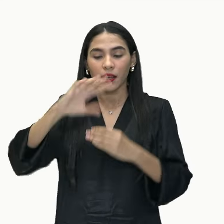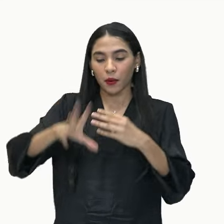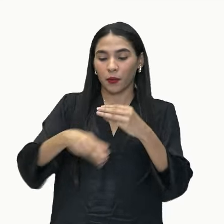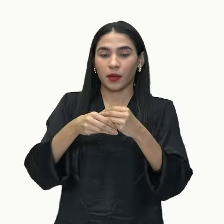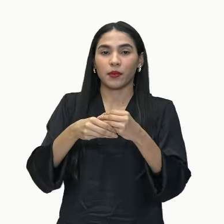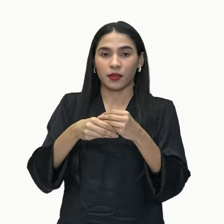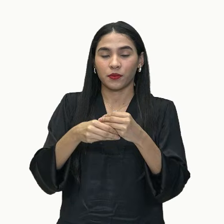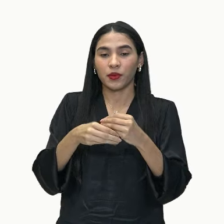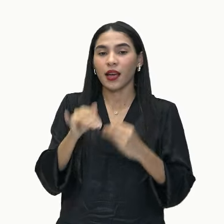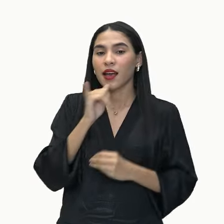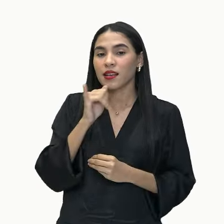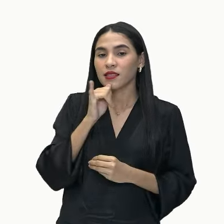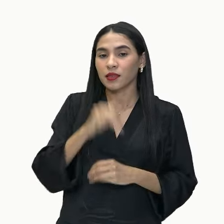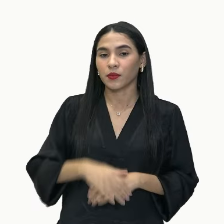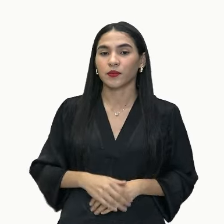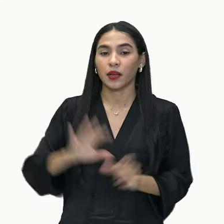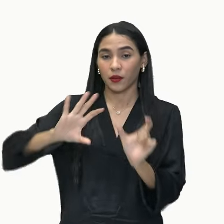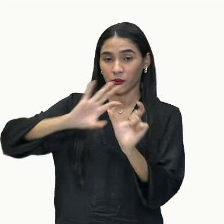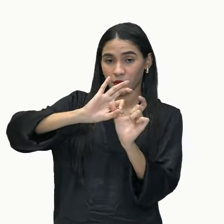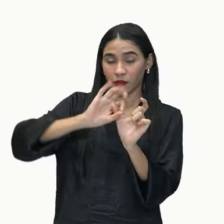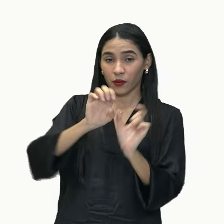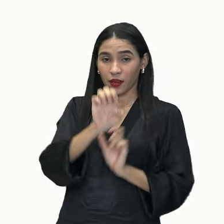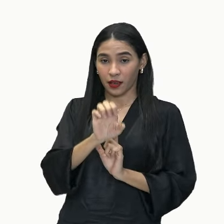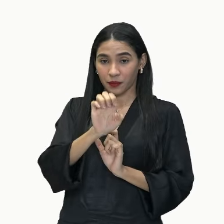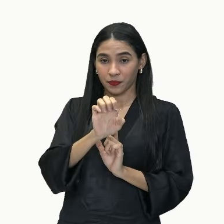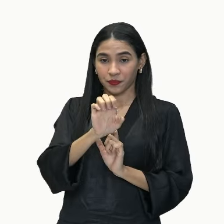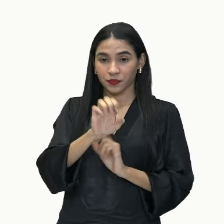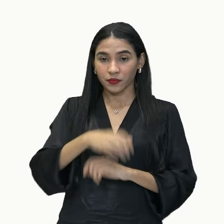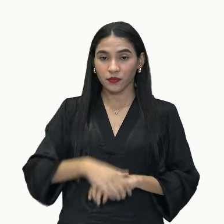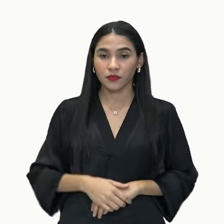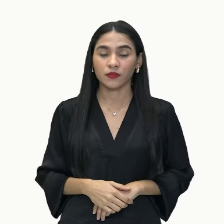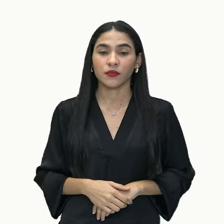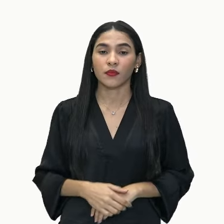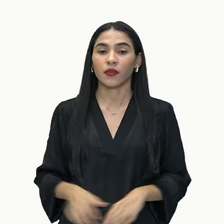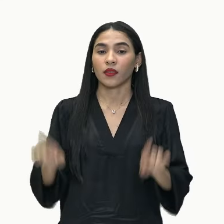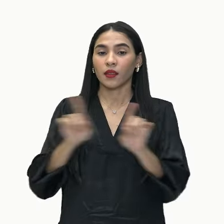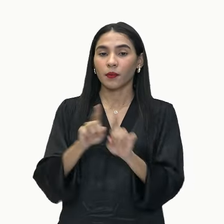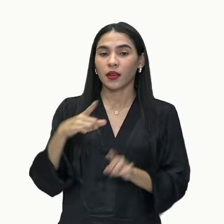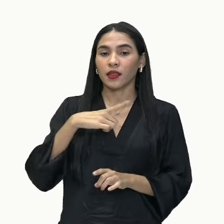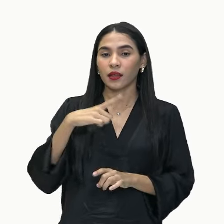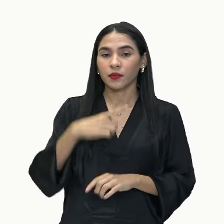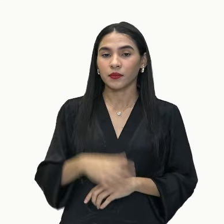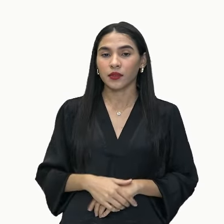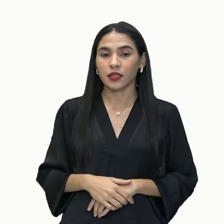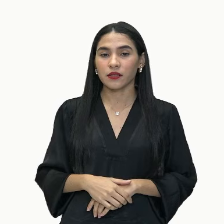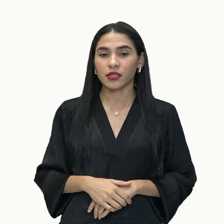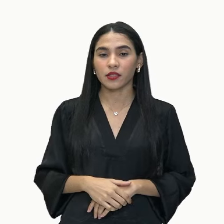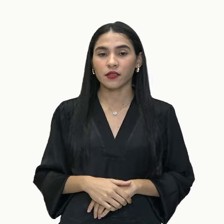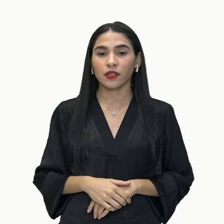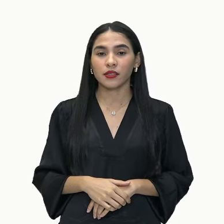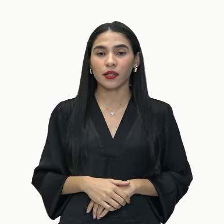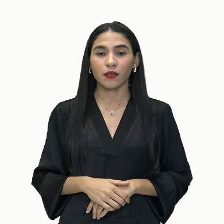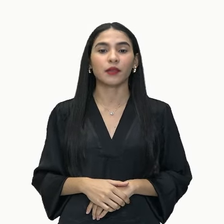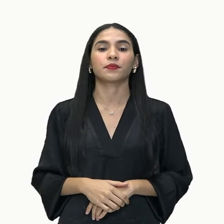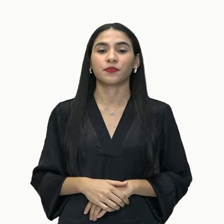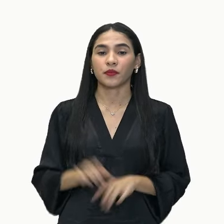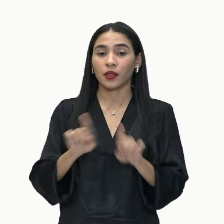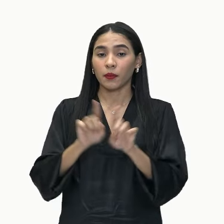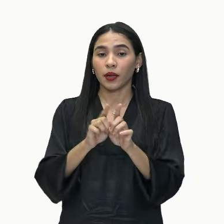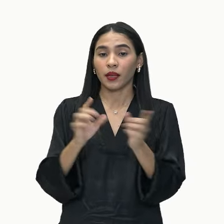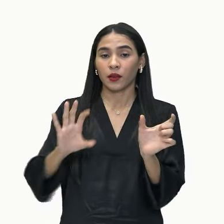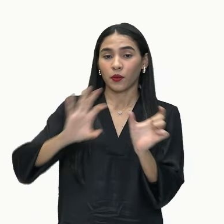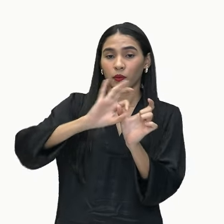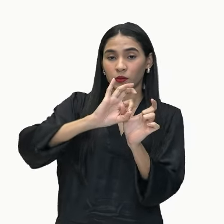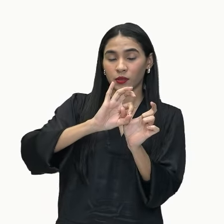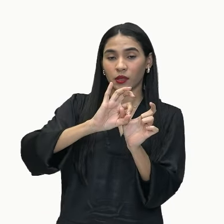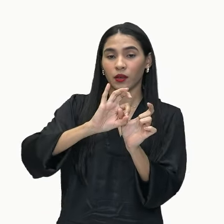como, por exemplo, a conjunção I, né? Temos também aí conjunções que vão iniciar orações